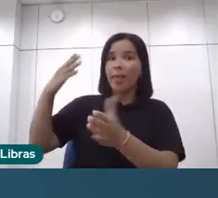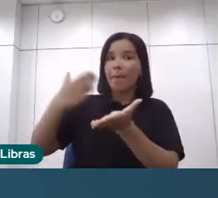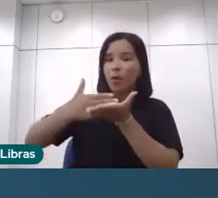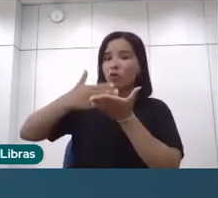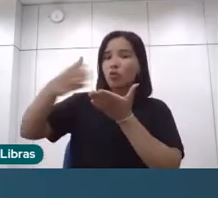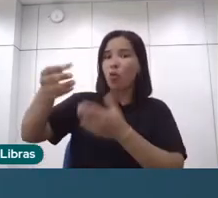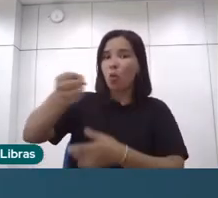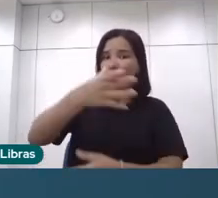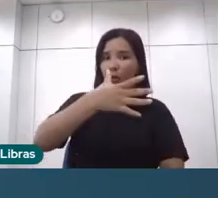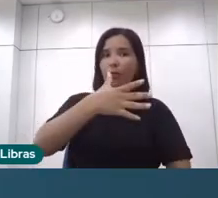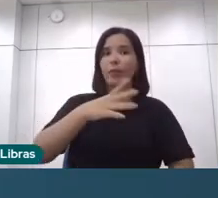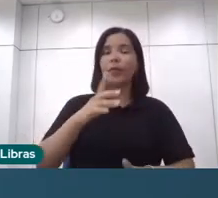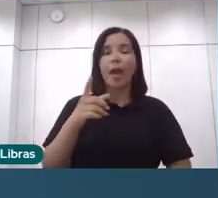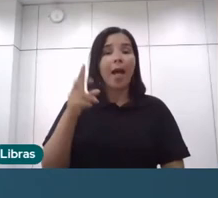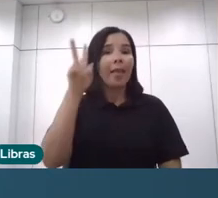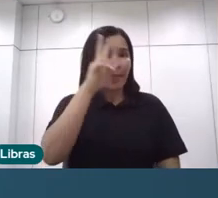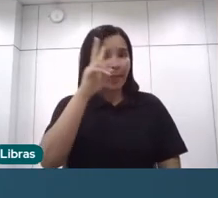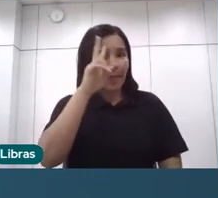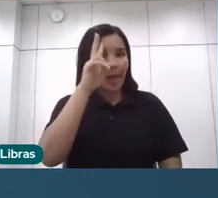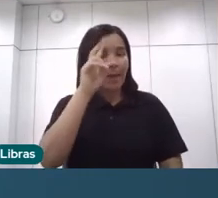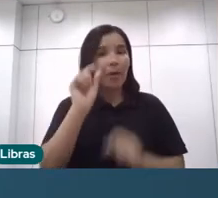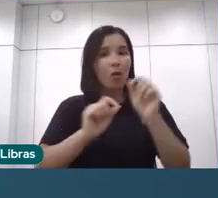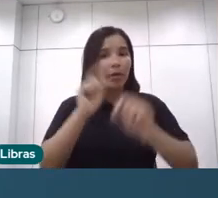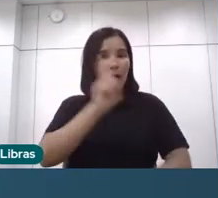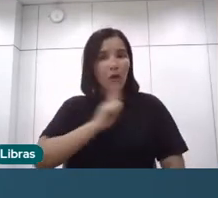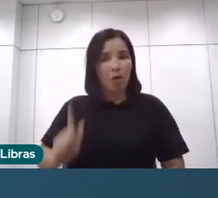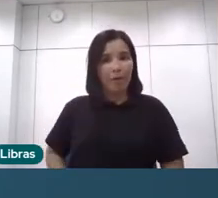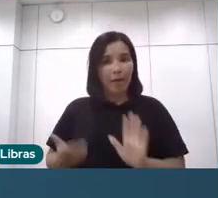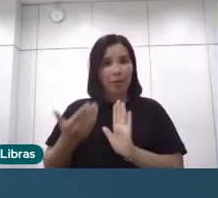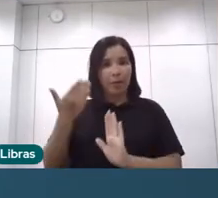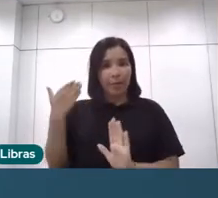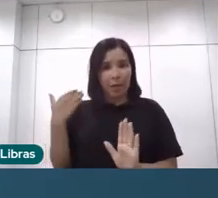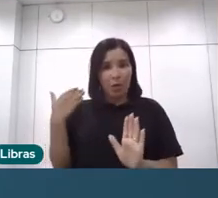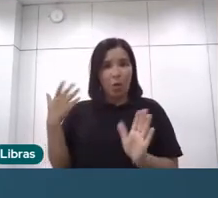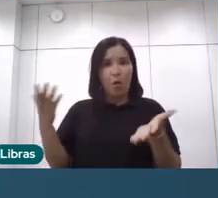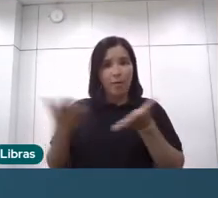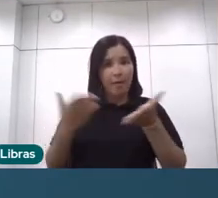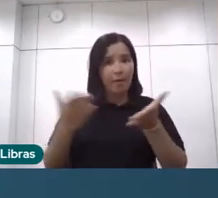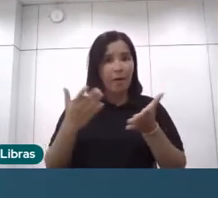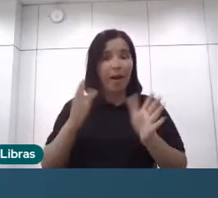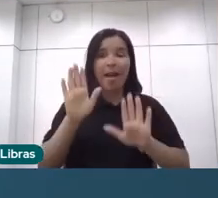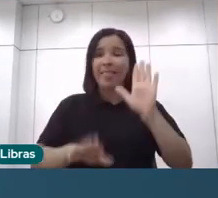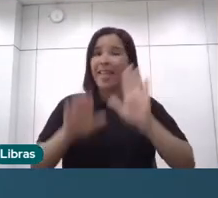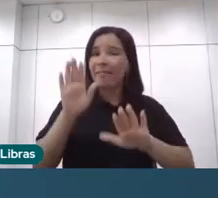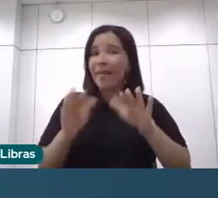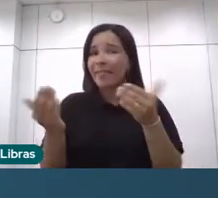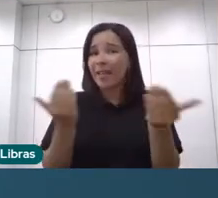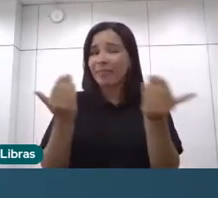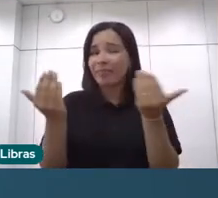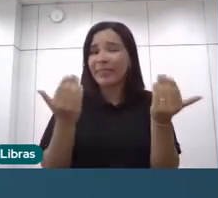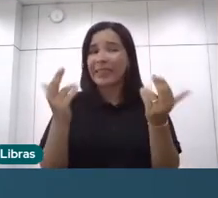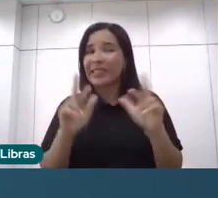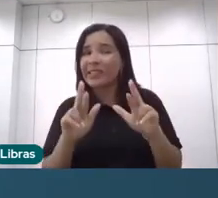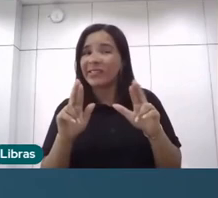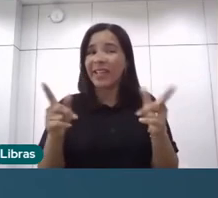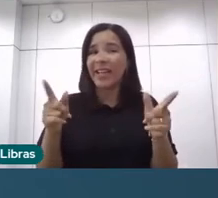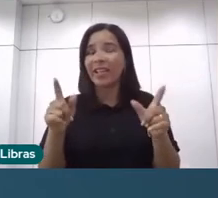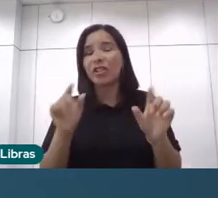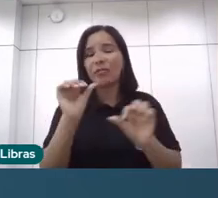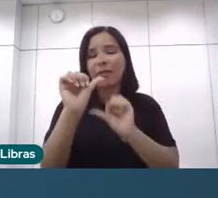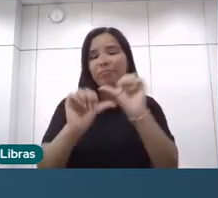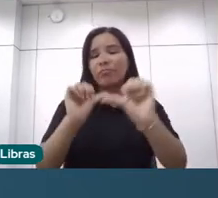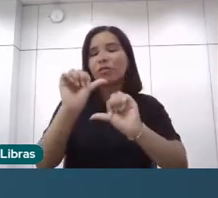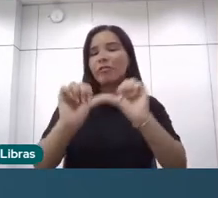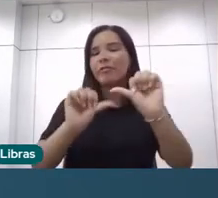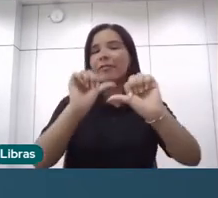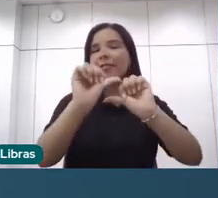né? Lembrando que tanto vale para o governo anterior, ele vale para o nosso, fevereiro talvez não seja a melhor base de comparação, acho que a vai ir atualizando isso, né, Miriam e